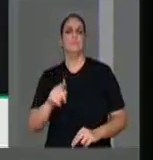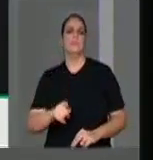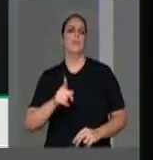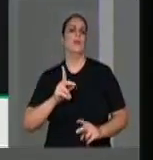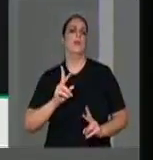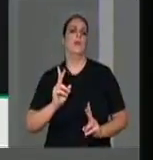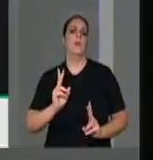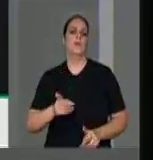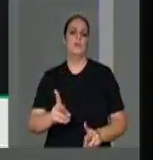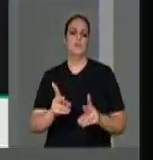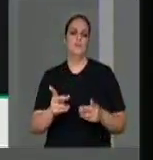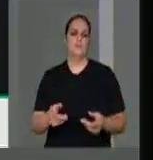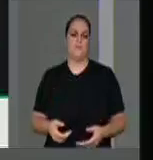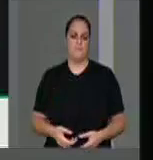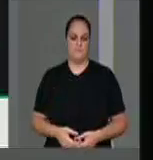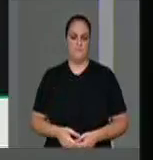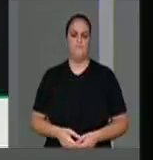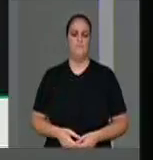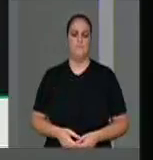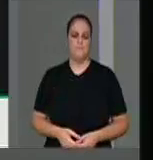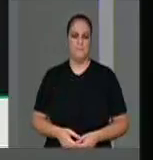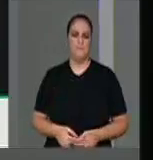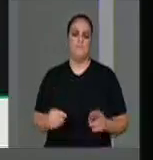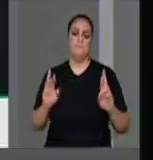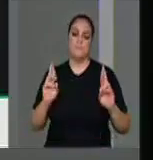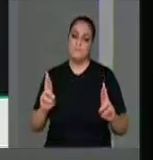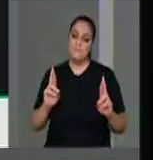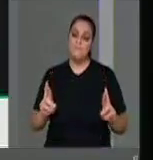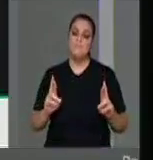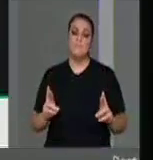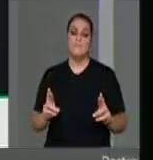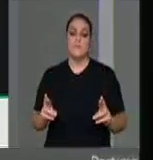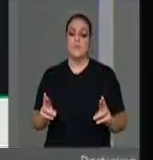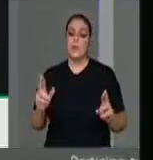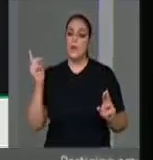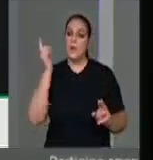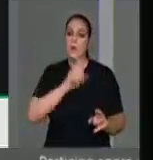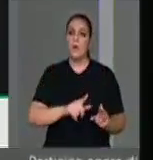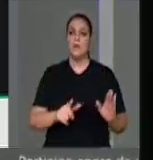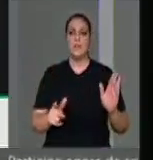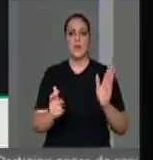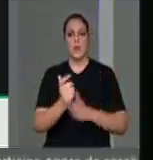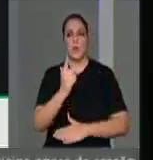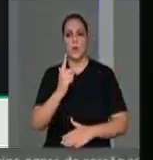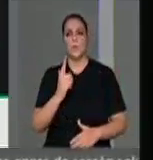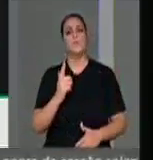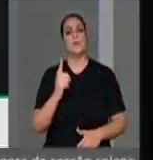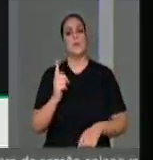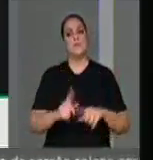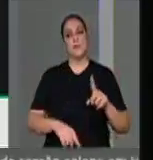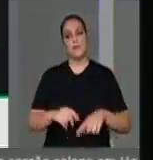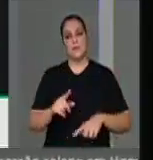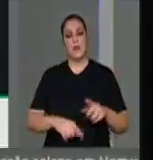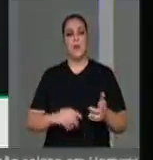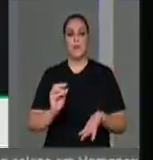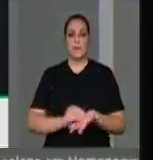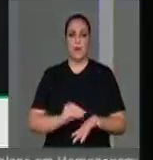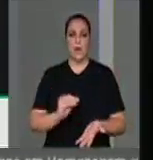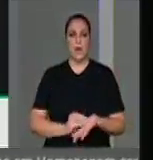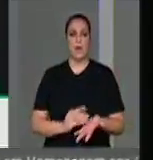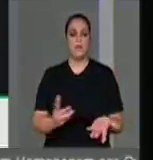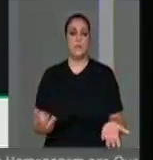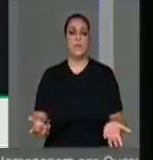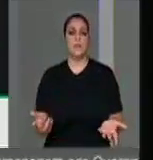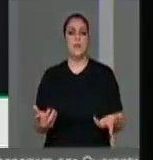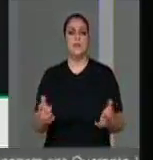ele tenha sensibilidade e adquira essa peça, esse equipamento que falta para que os brasileiros todos